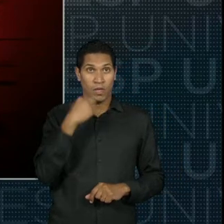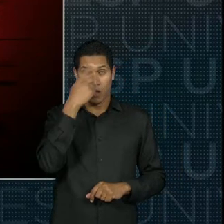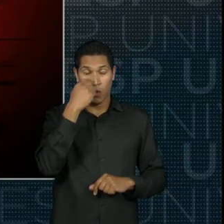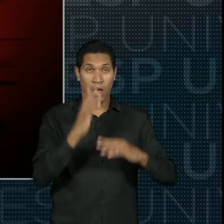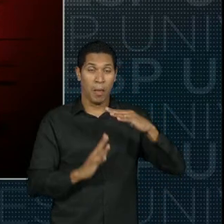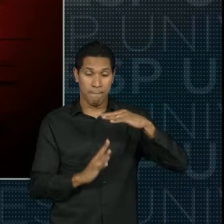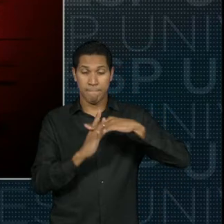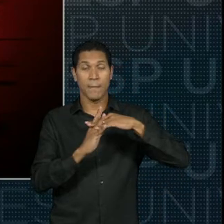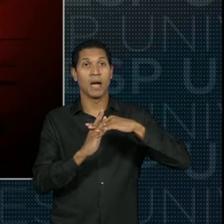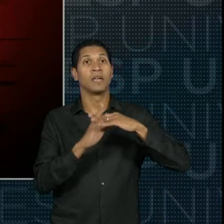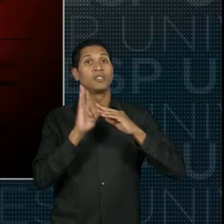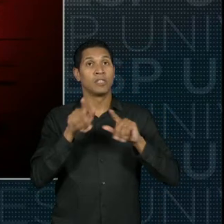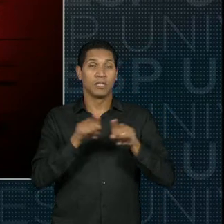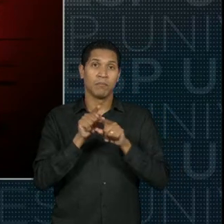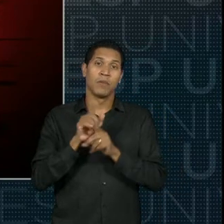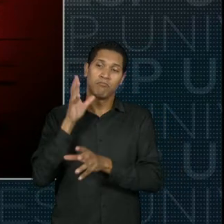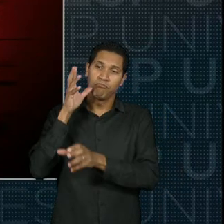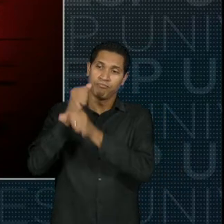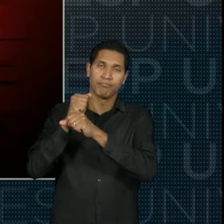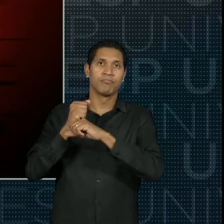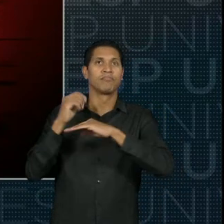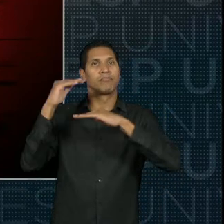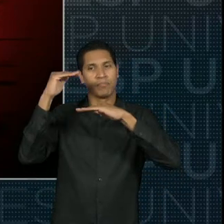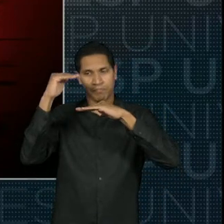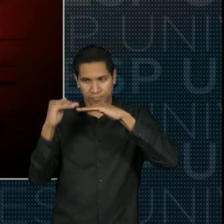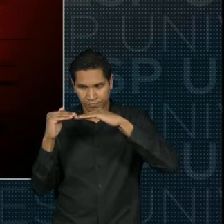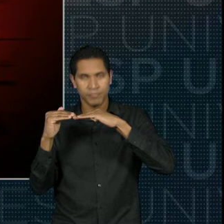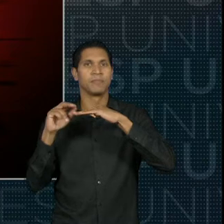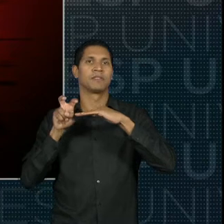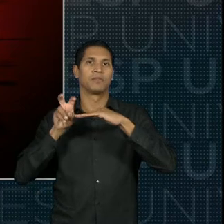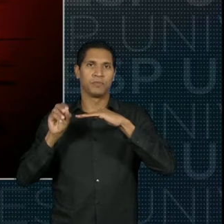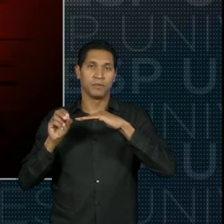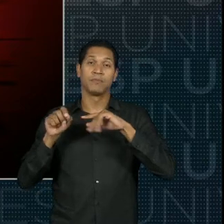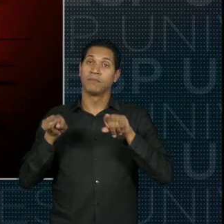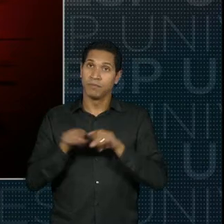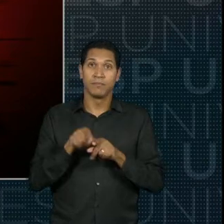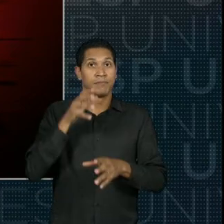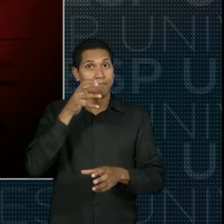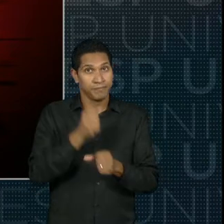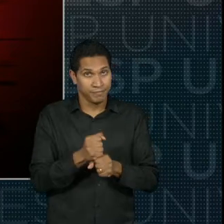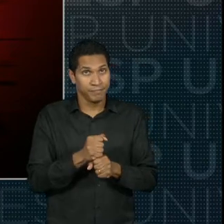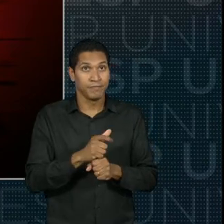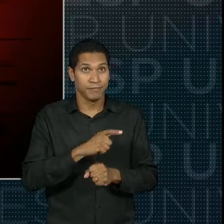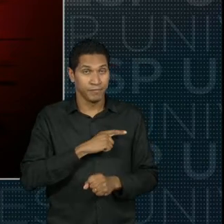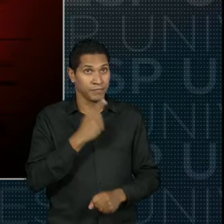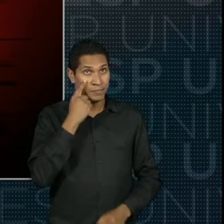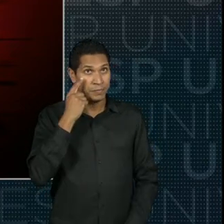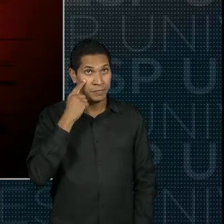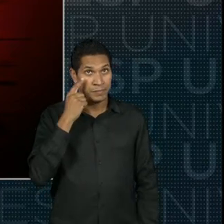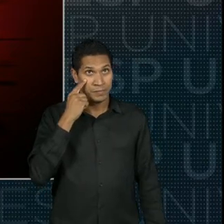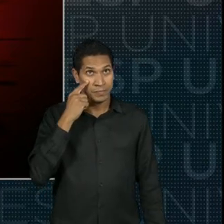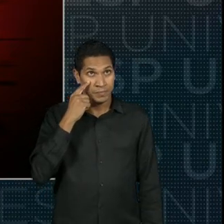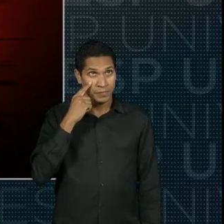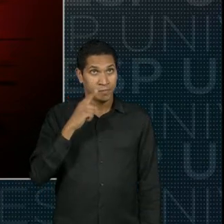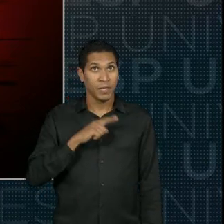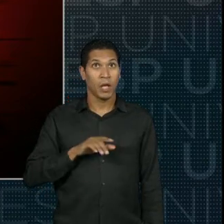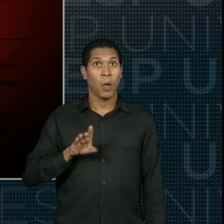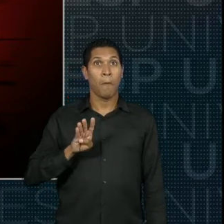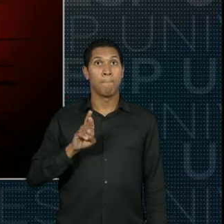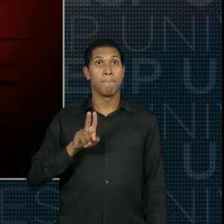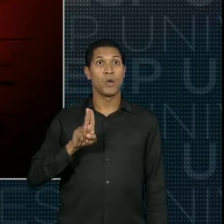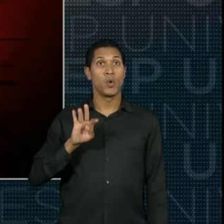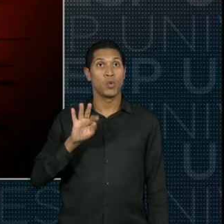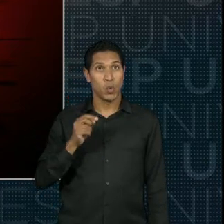foram arredondados para 50 horas. Então, a carga horária bruta, que é o que vocês vão declarar,